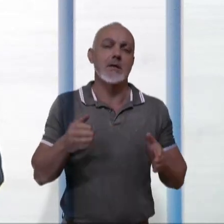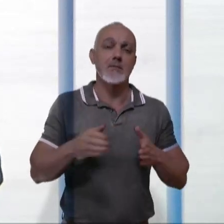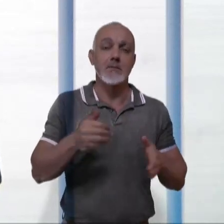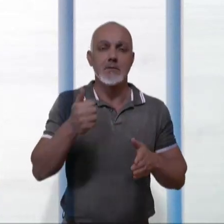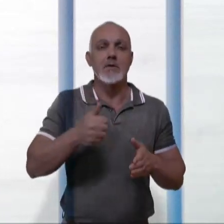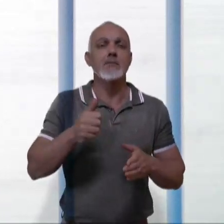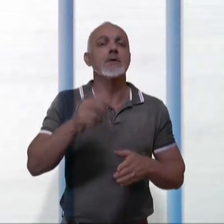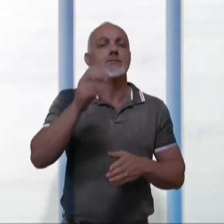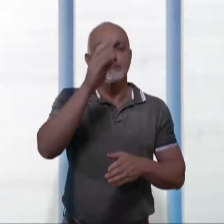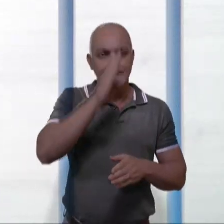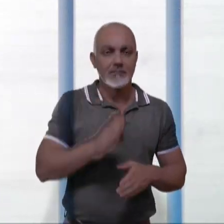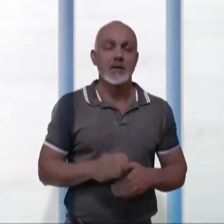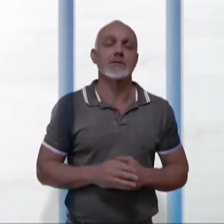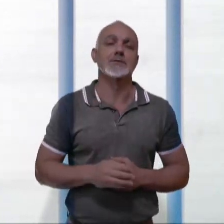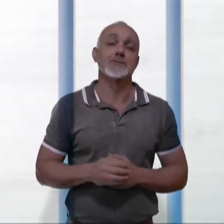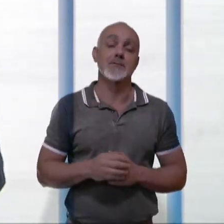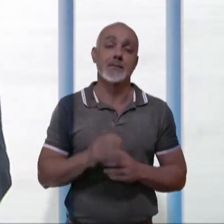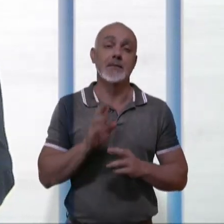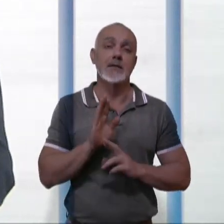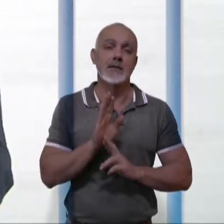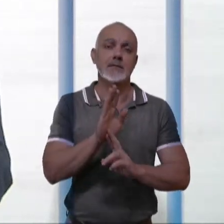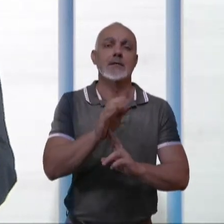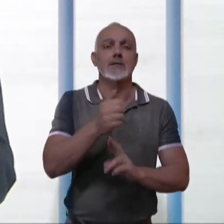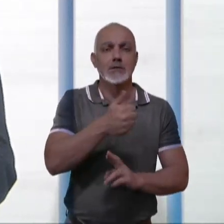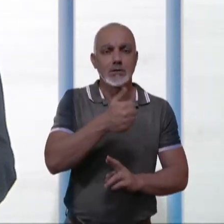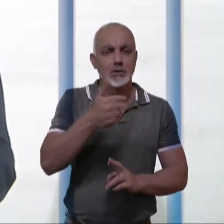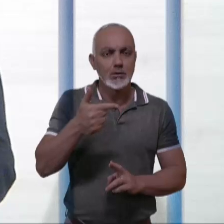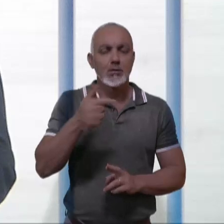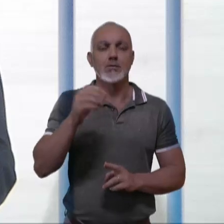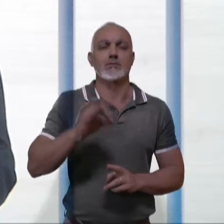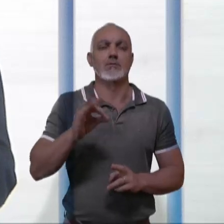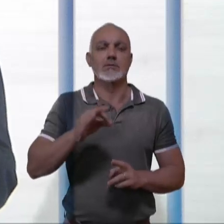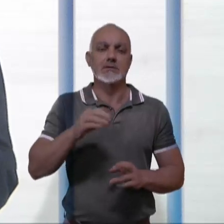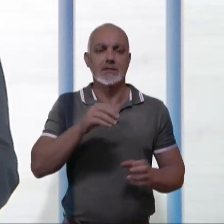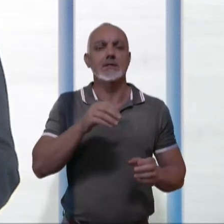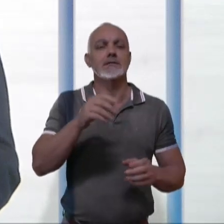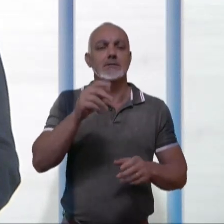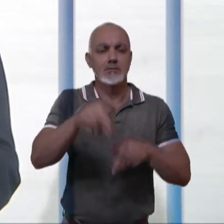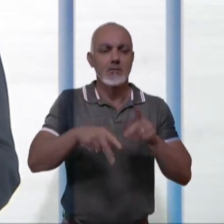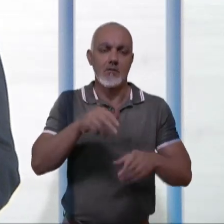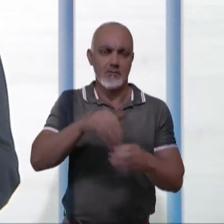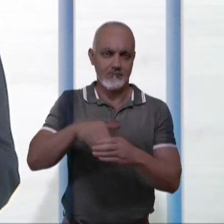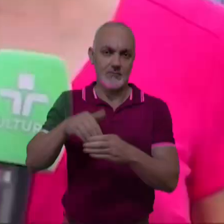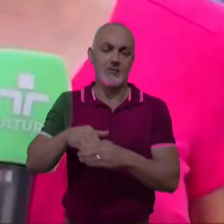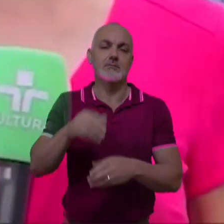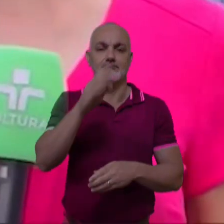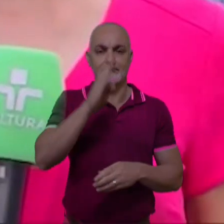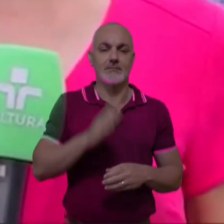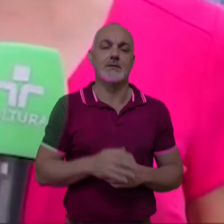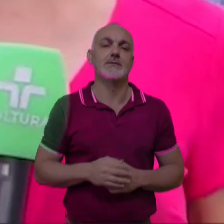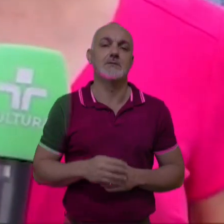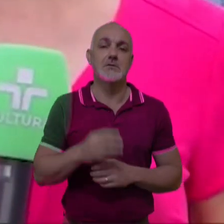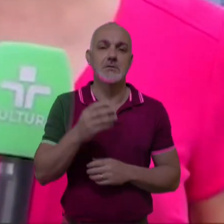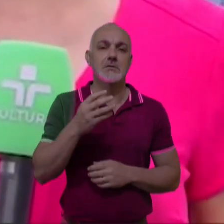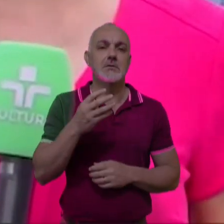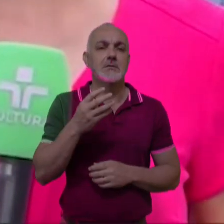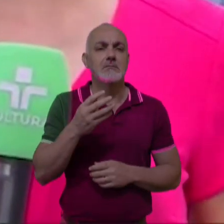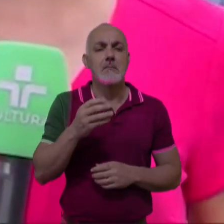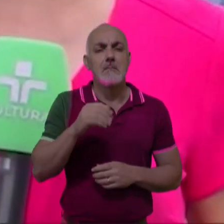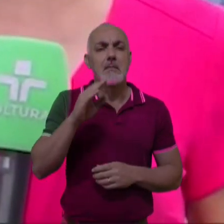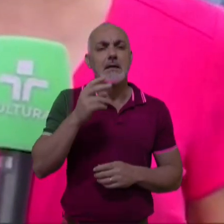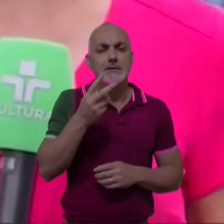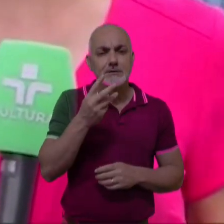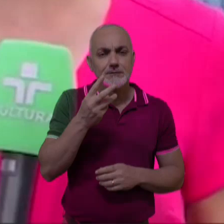em todo o país. Eles representam 12% do eleitorado brasileiro. Em 24 anos, são mais de